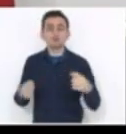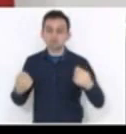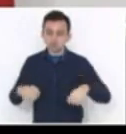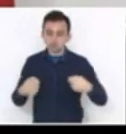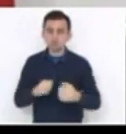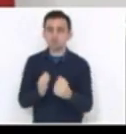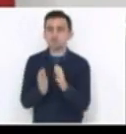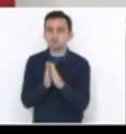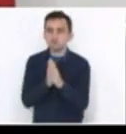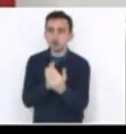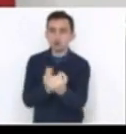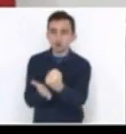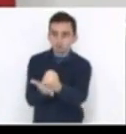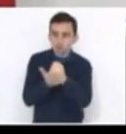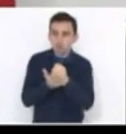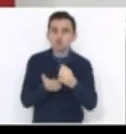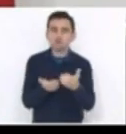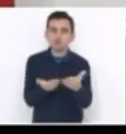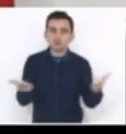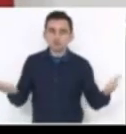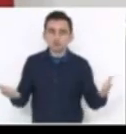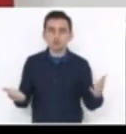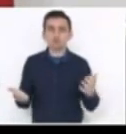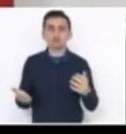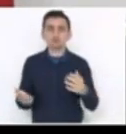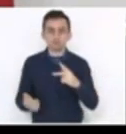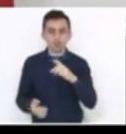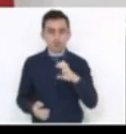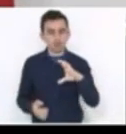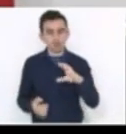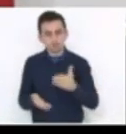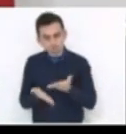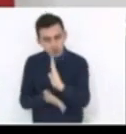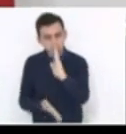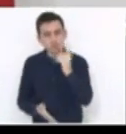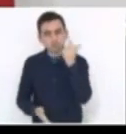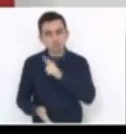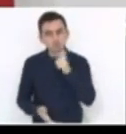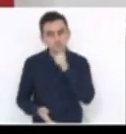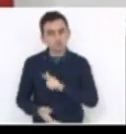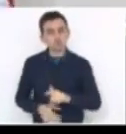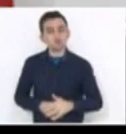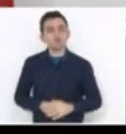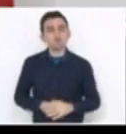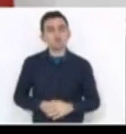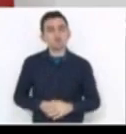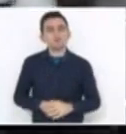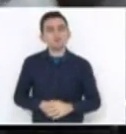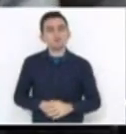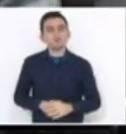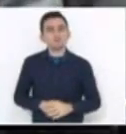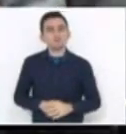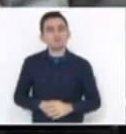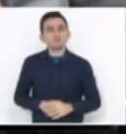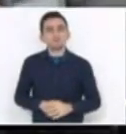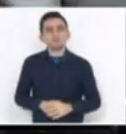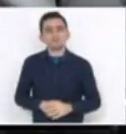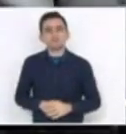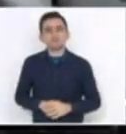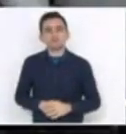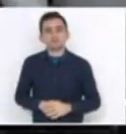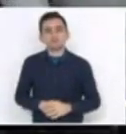aprovar essa PEC que é de fundamental importância e histórica para o parlamento catarinense. Pela ordem, senhor presidente.